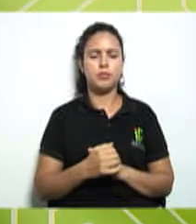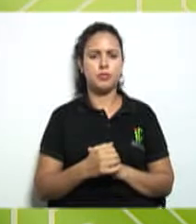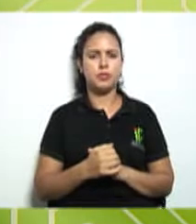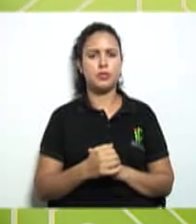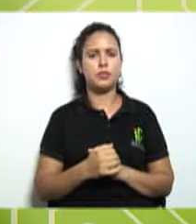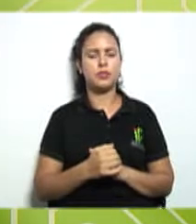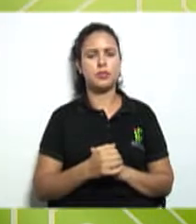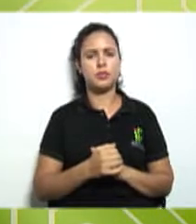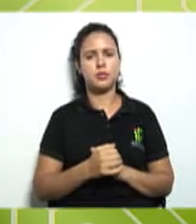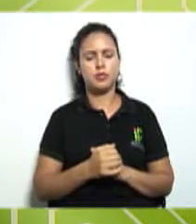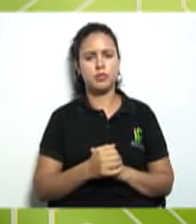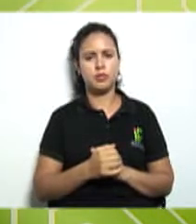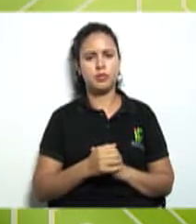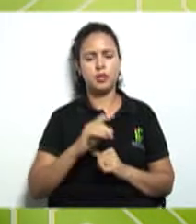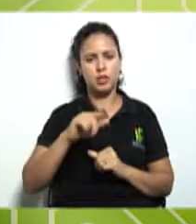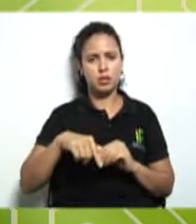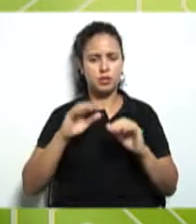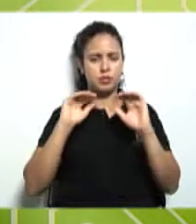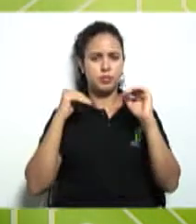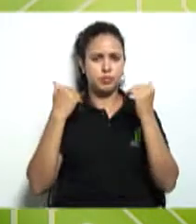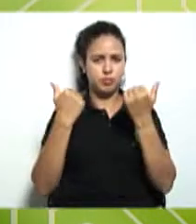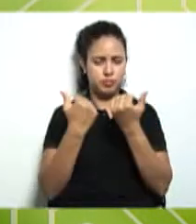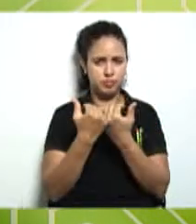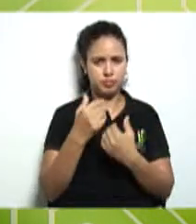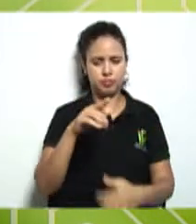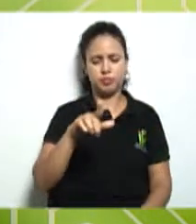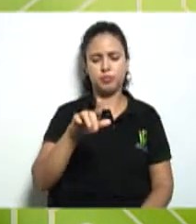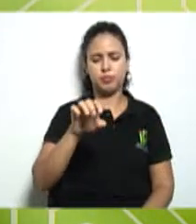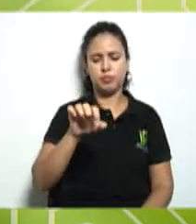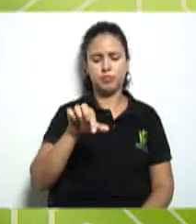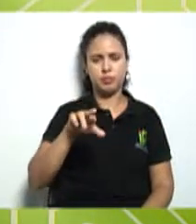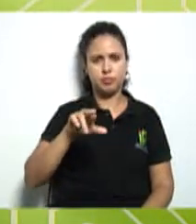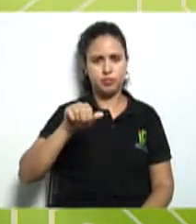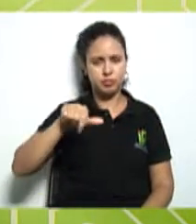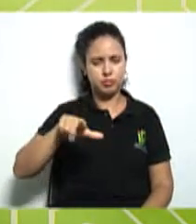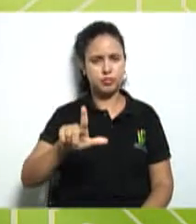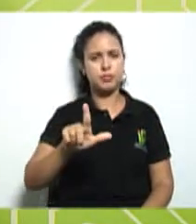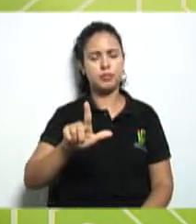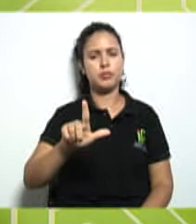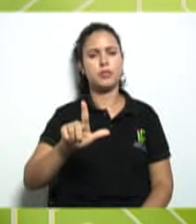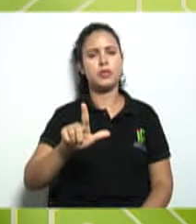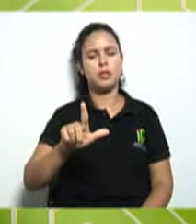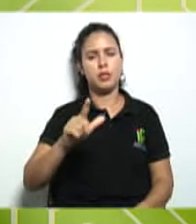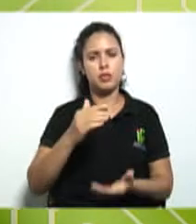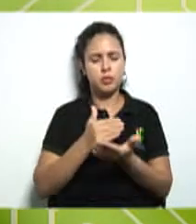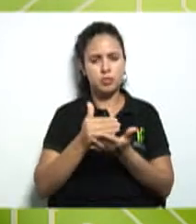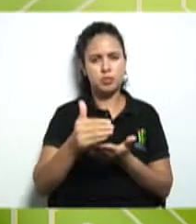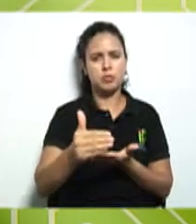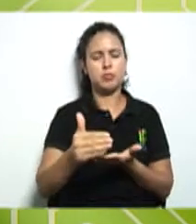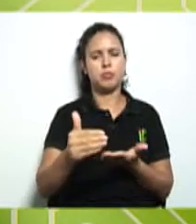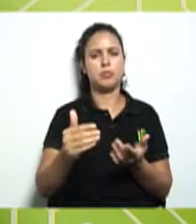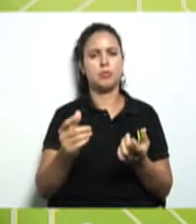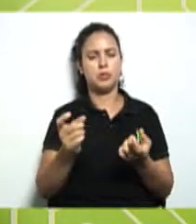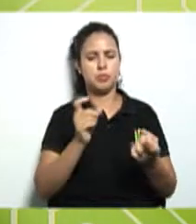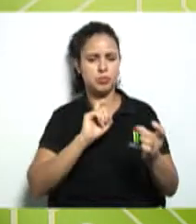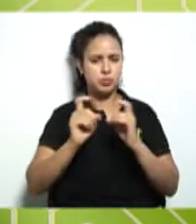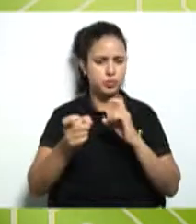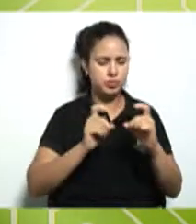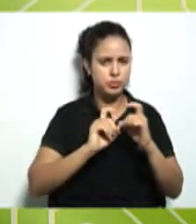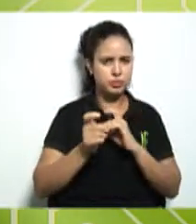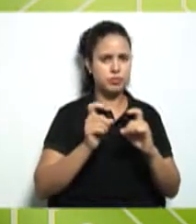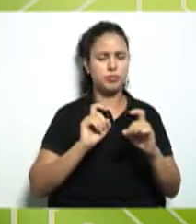Durante a Assembleia Geral, que esse é o momento em que vai se discutir todos os